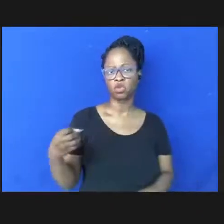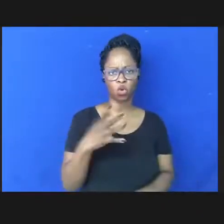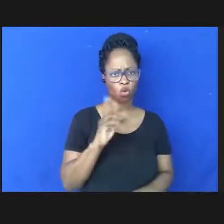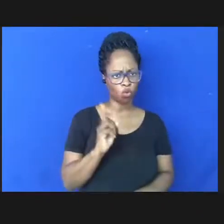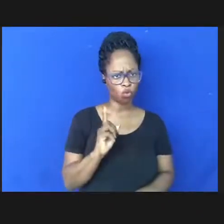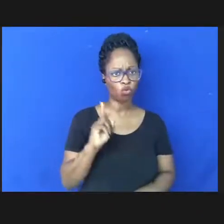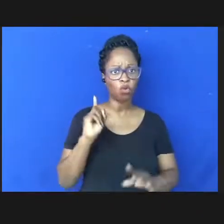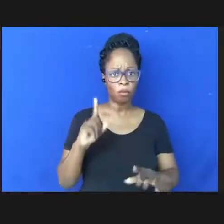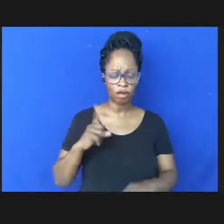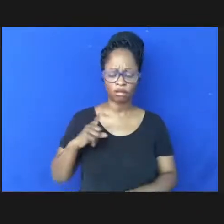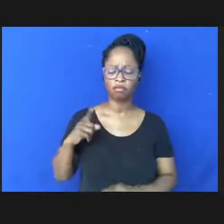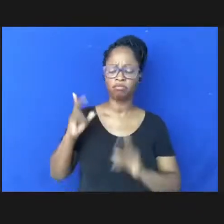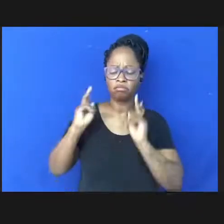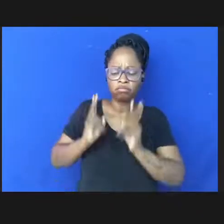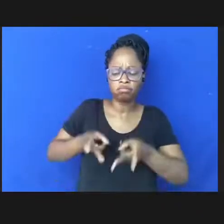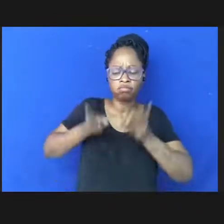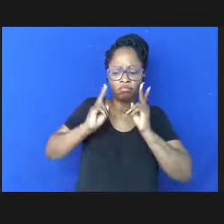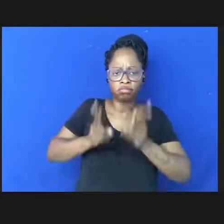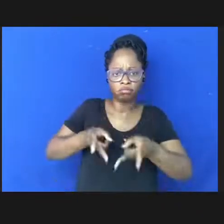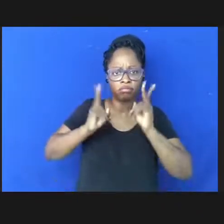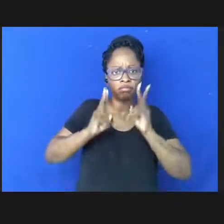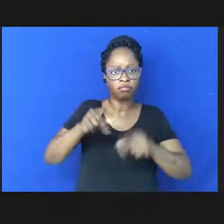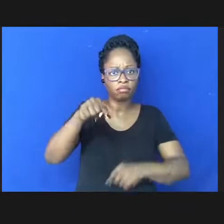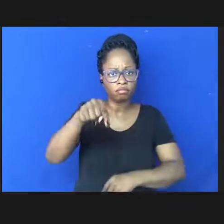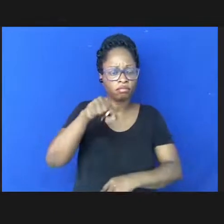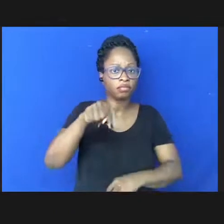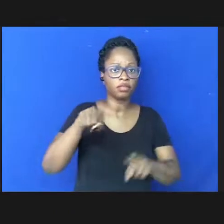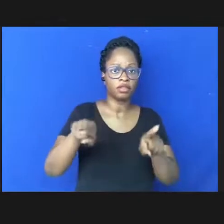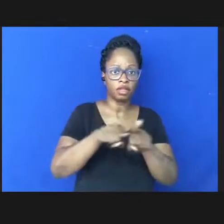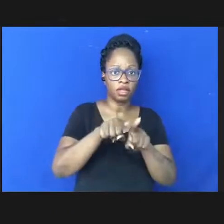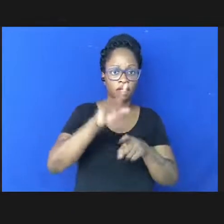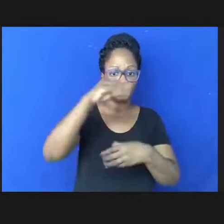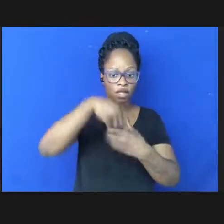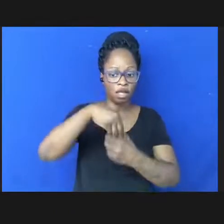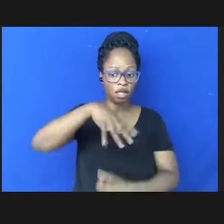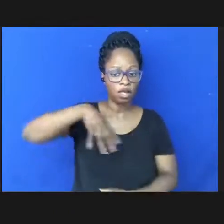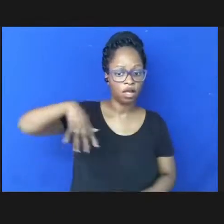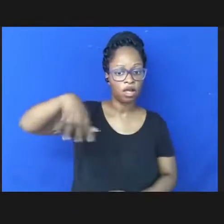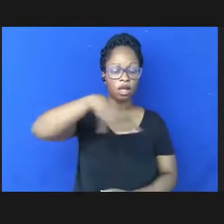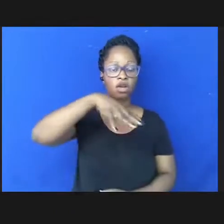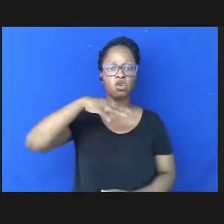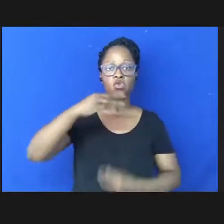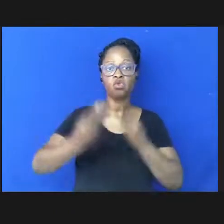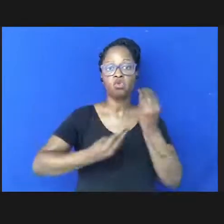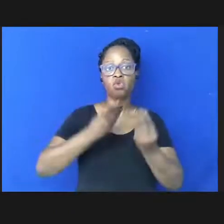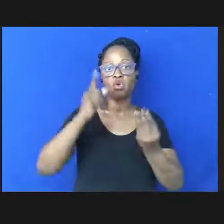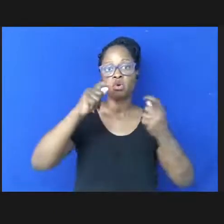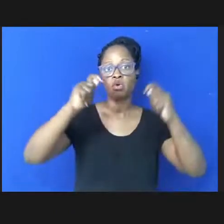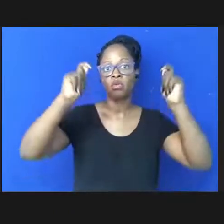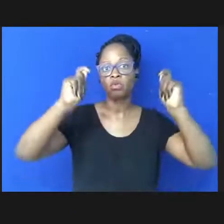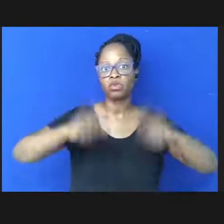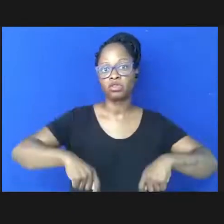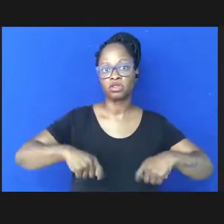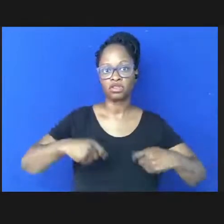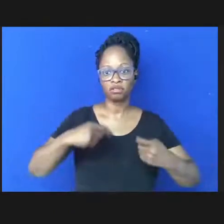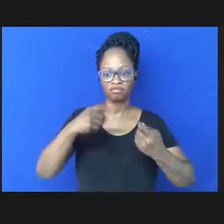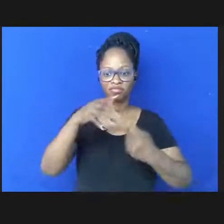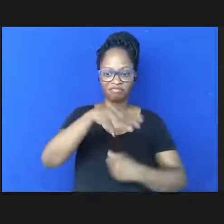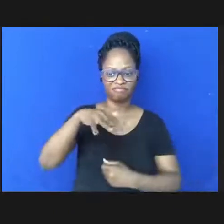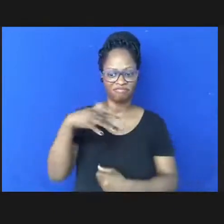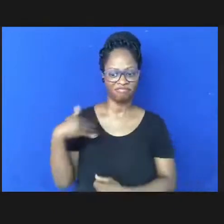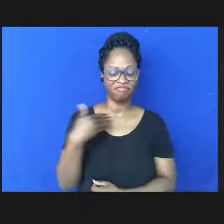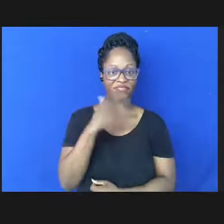tremente necessário One Health e dentro do One Health com a questão de bem público a